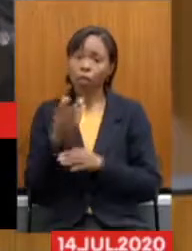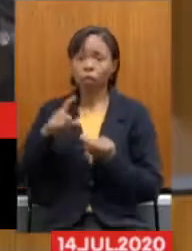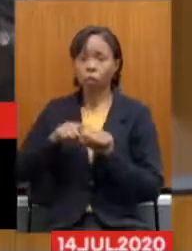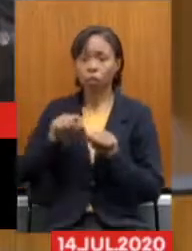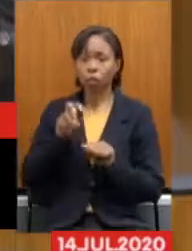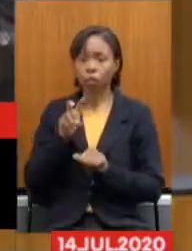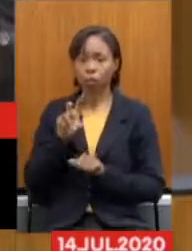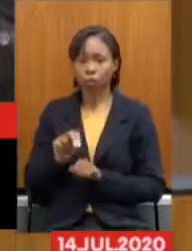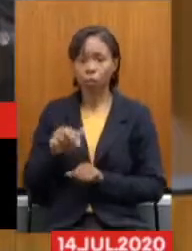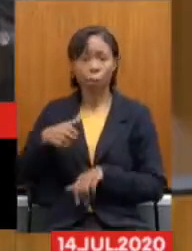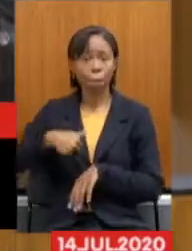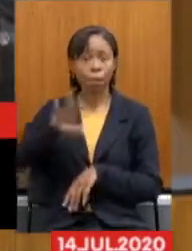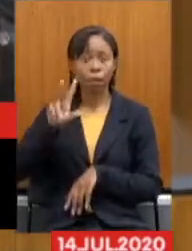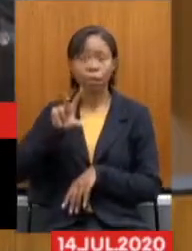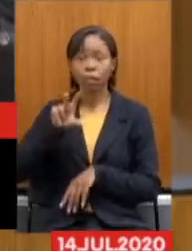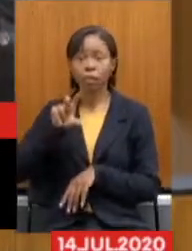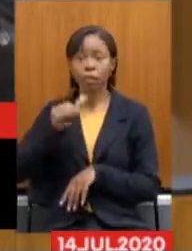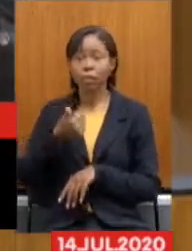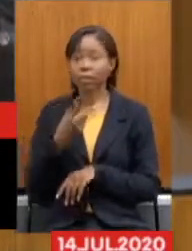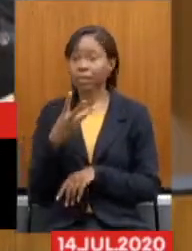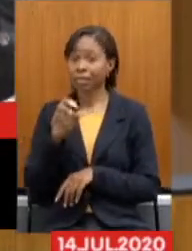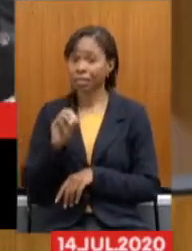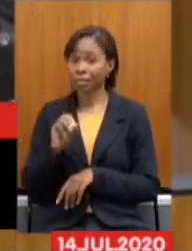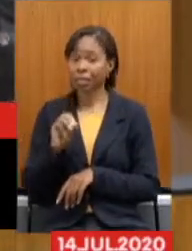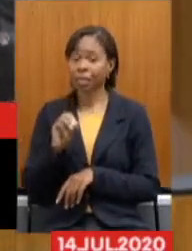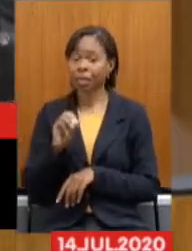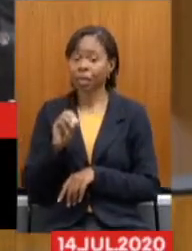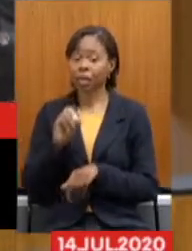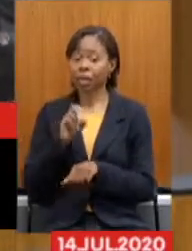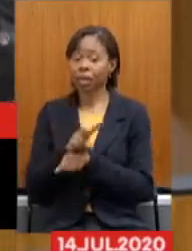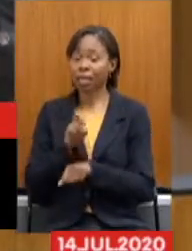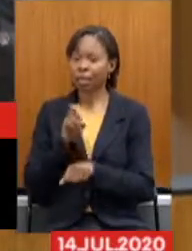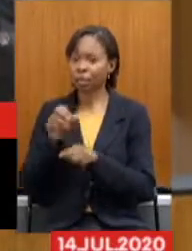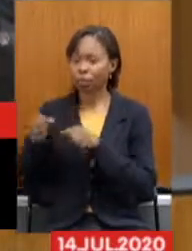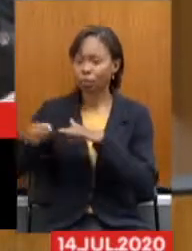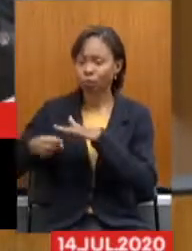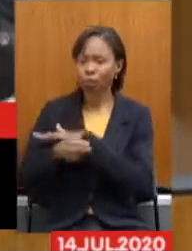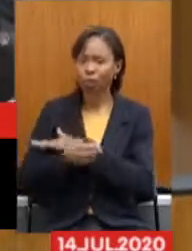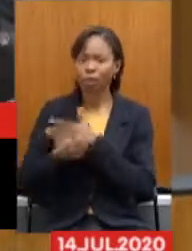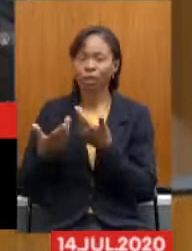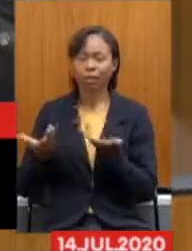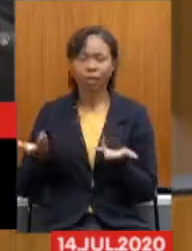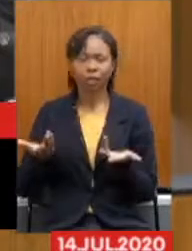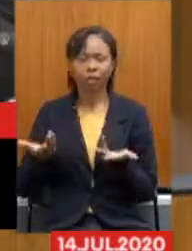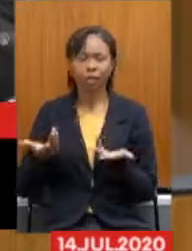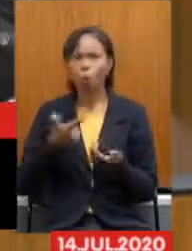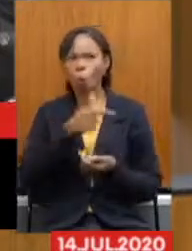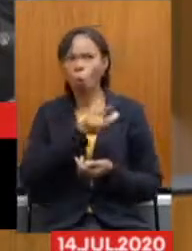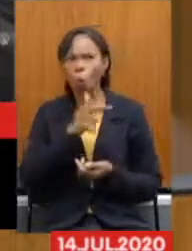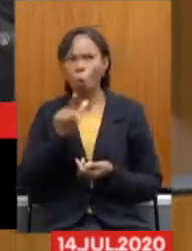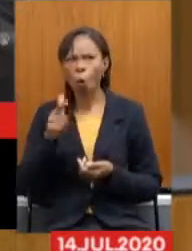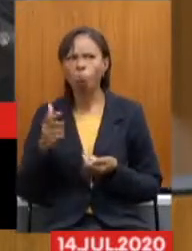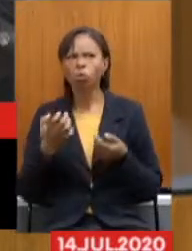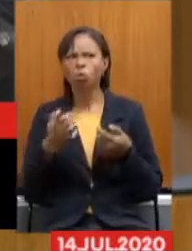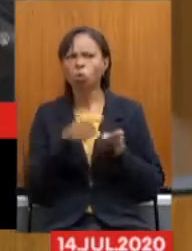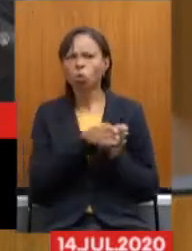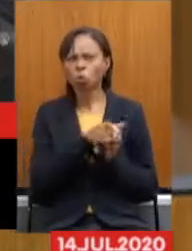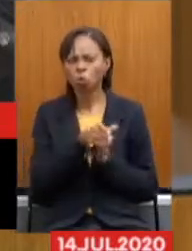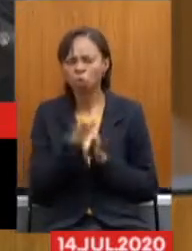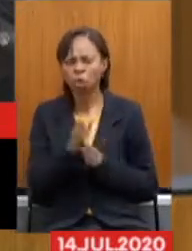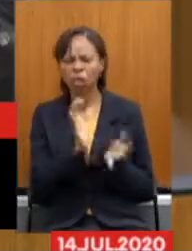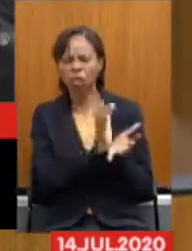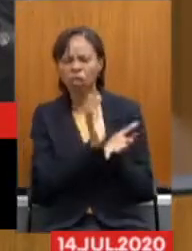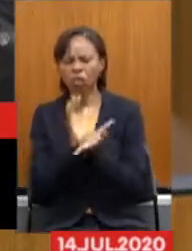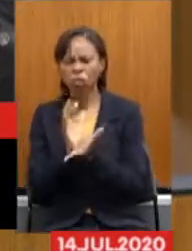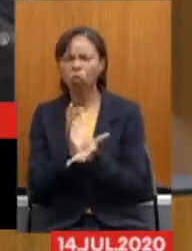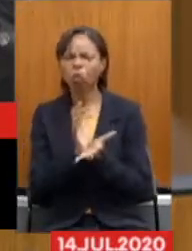50 mais de 130 cargos como funcionado. E depois vem os jetons, os membros do Conselho de Administração, do Conselho de Fiscal e